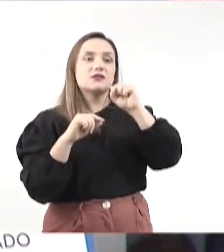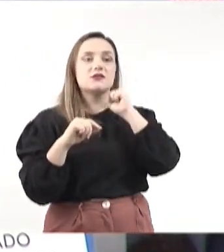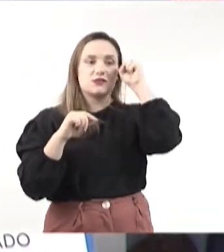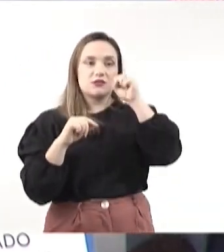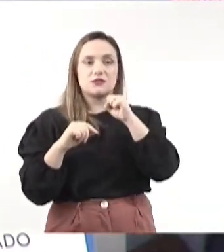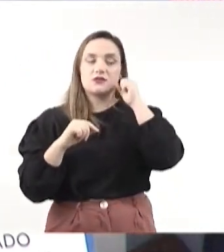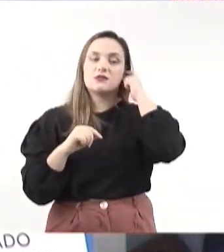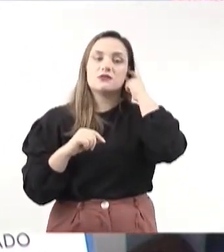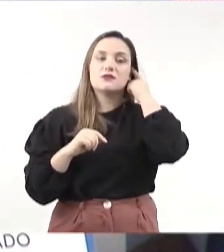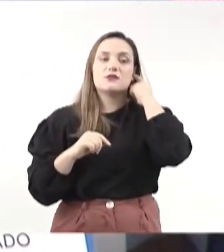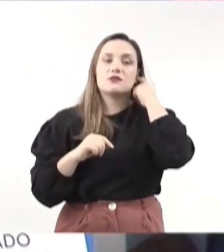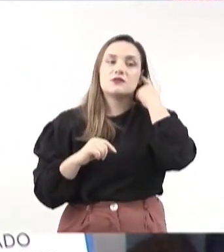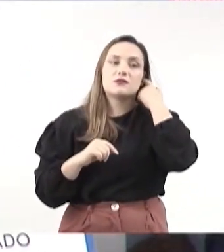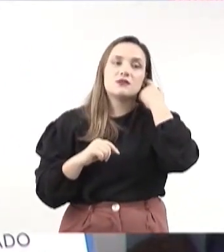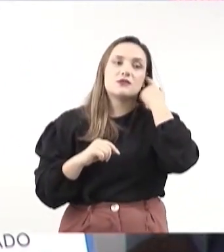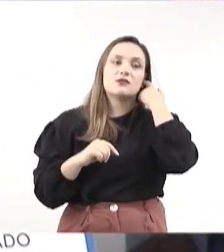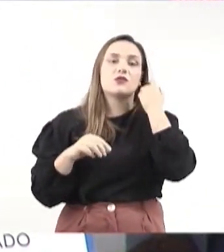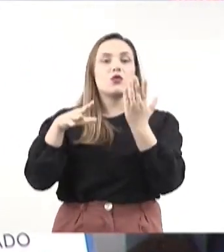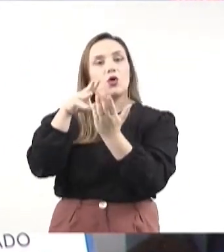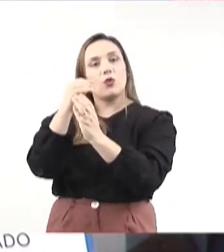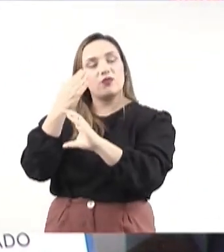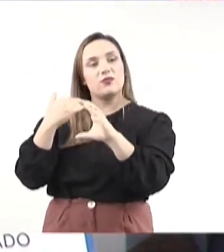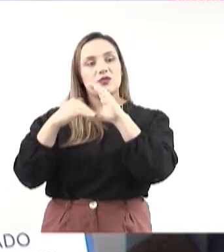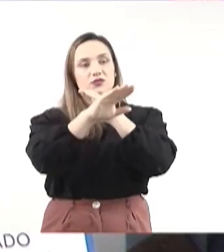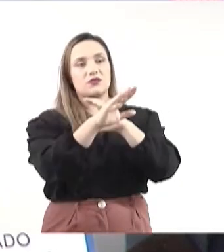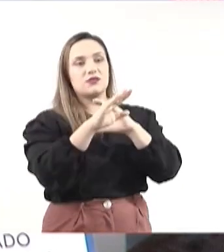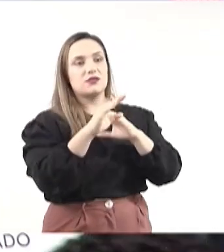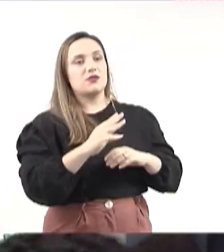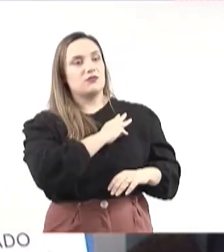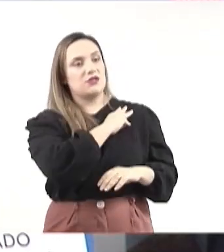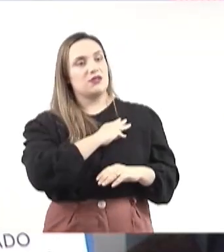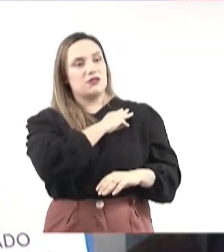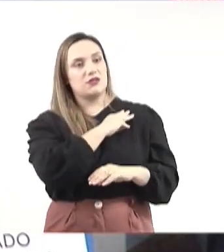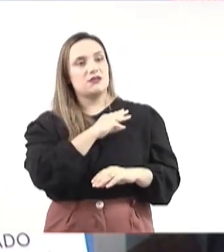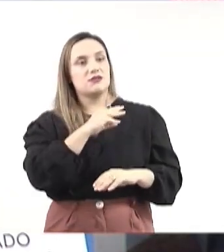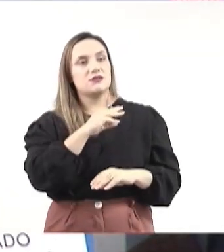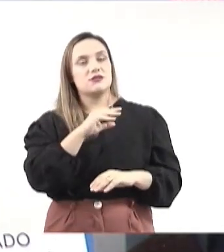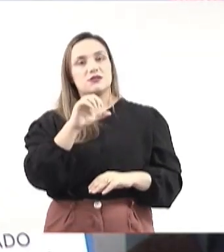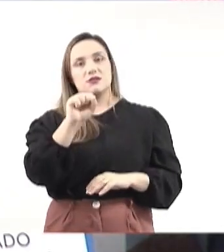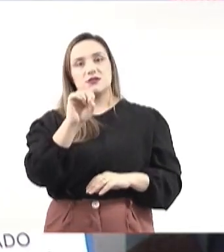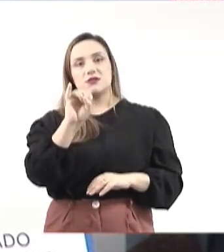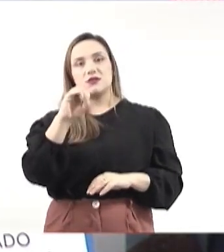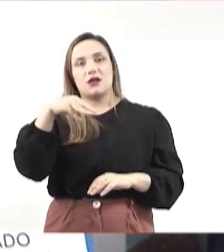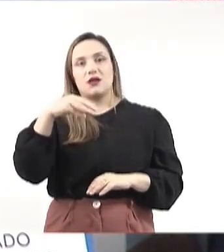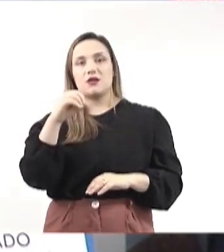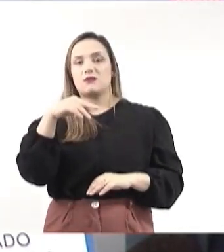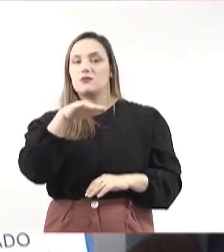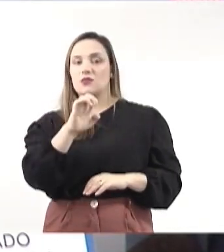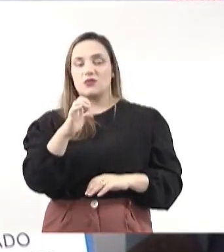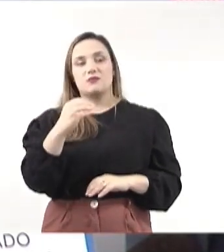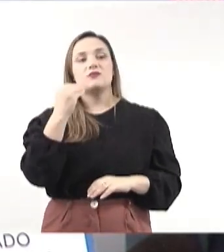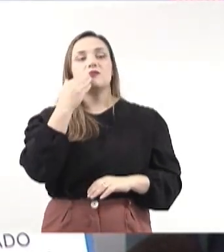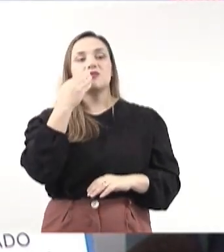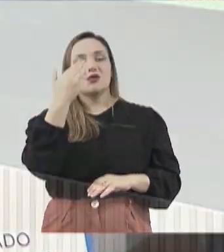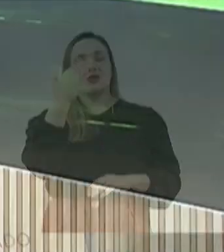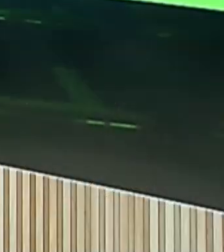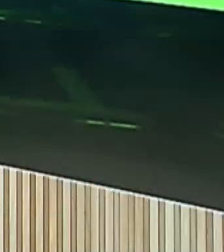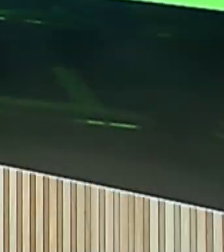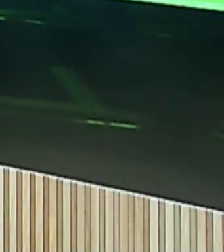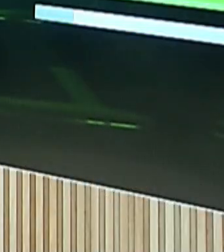senadores. Concordo, inclusive, para a ministra Simone, que é ministro do Planejamento, solicitando providências.